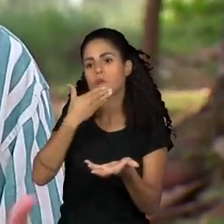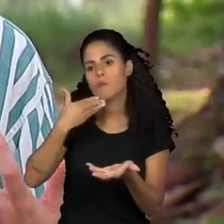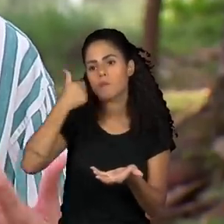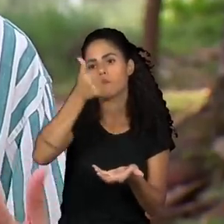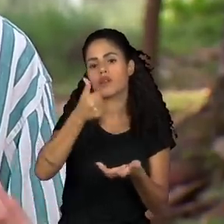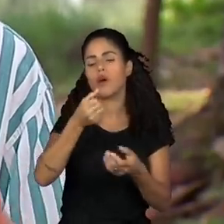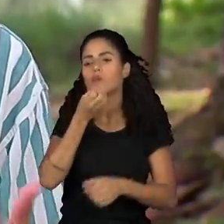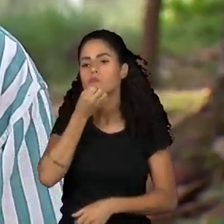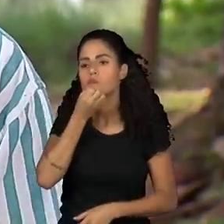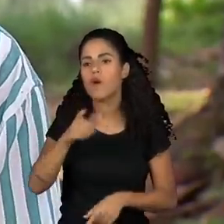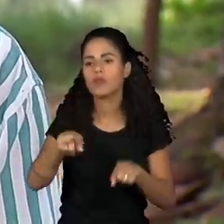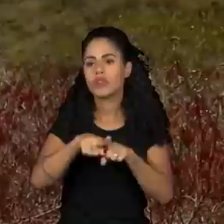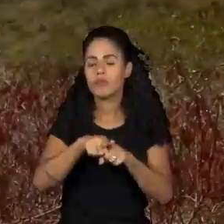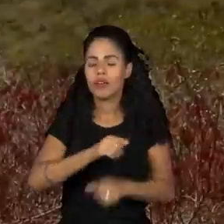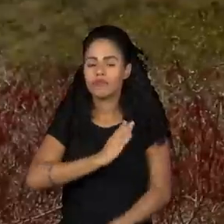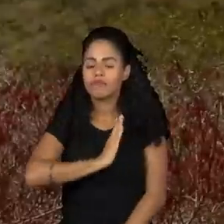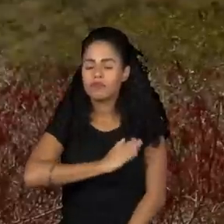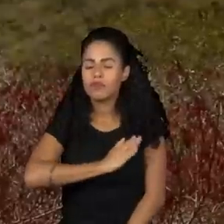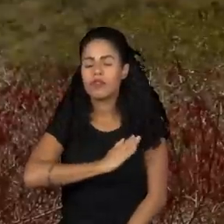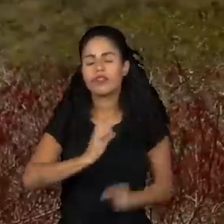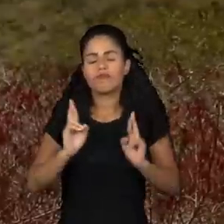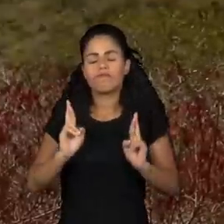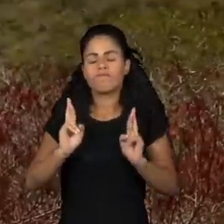com um coração cheio de esperança.